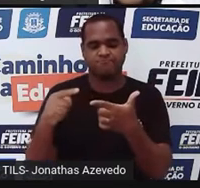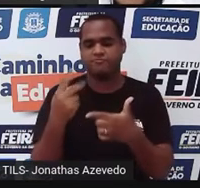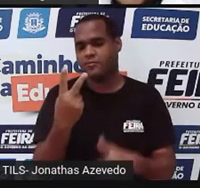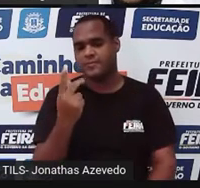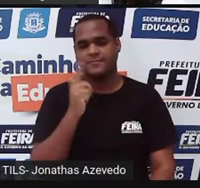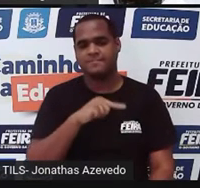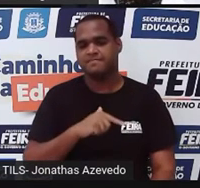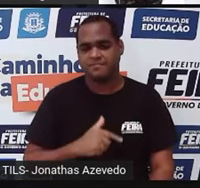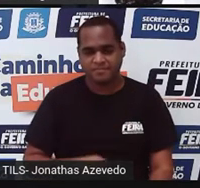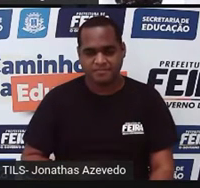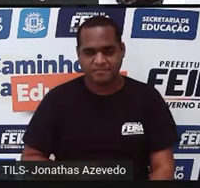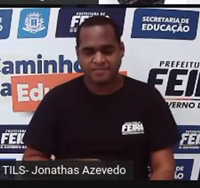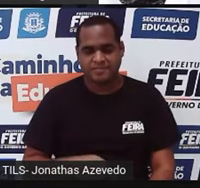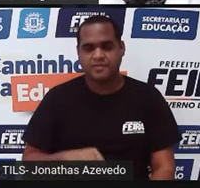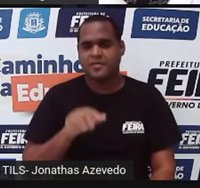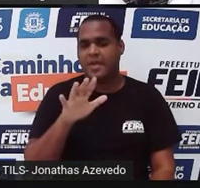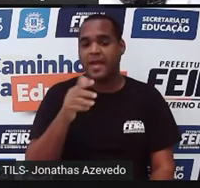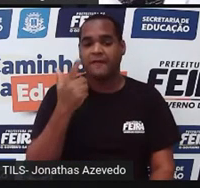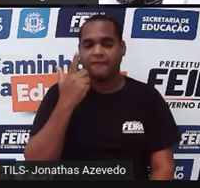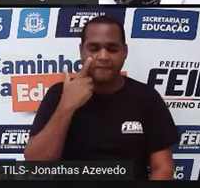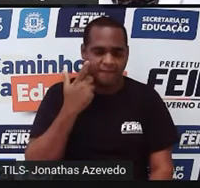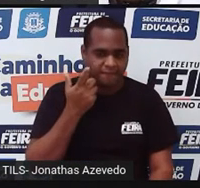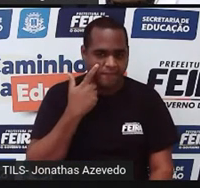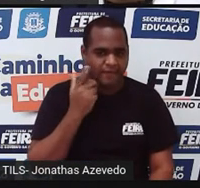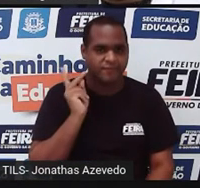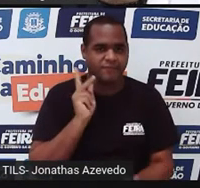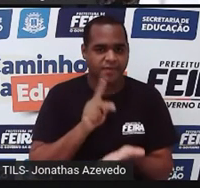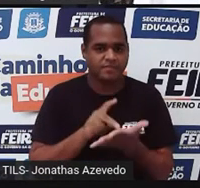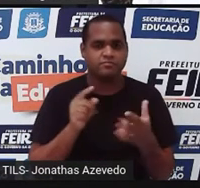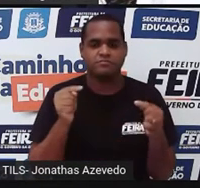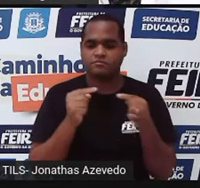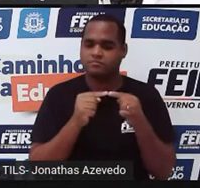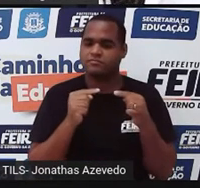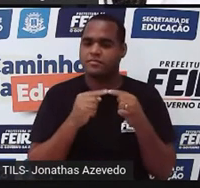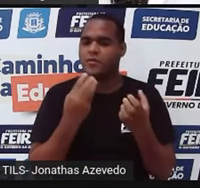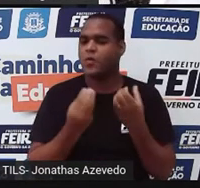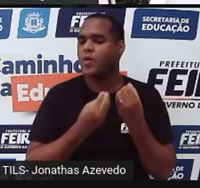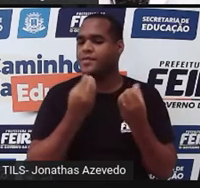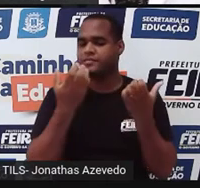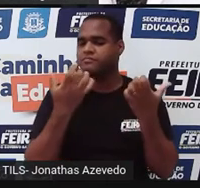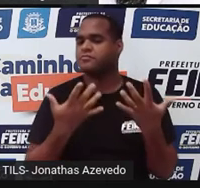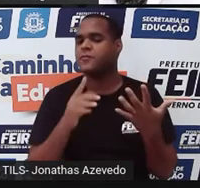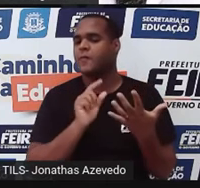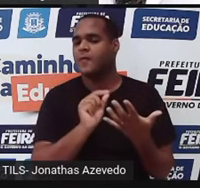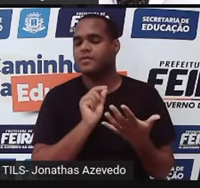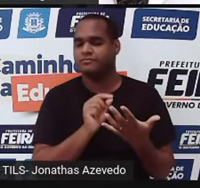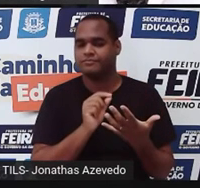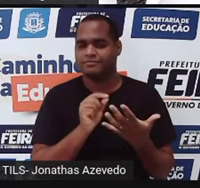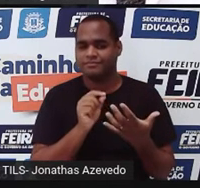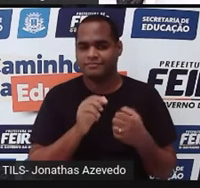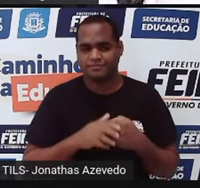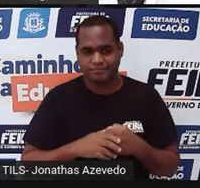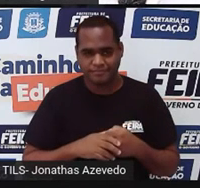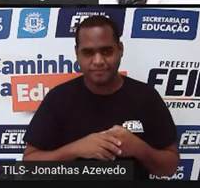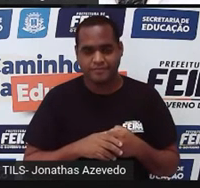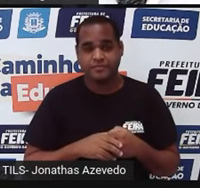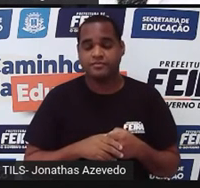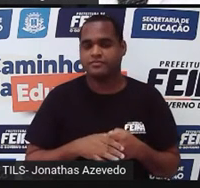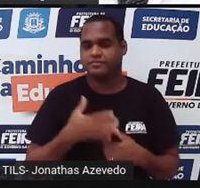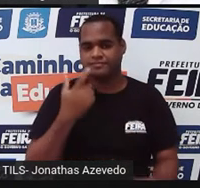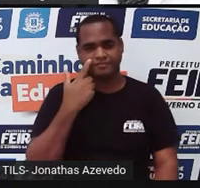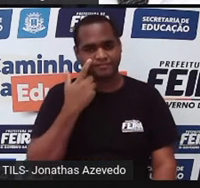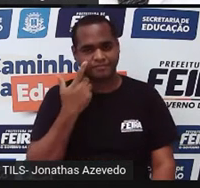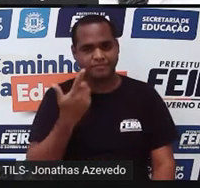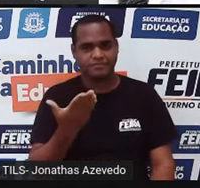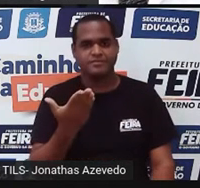Tá bom? Mas, na prática, aplicando isso, como é que faz? Olha só. Se liga